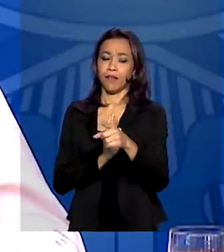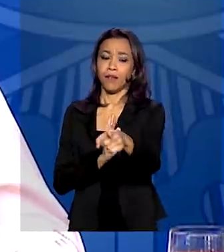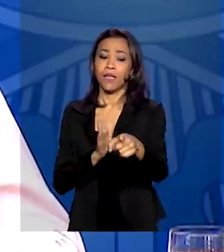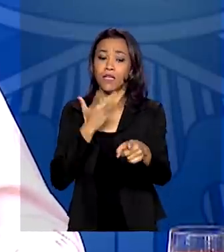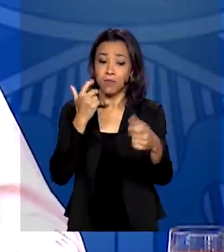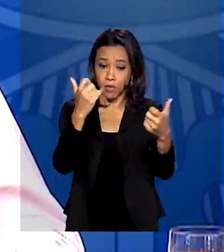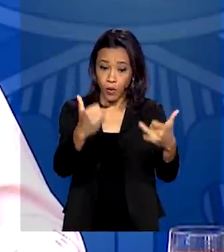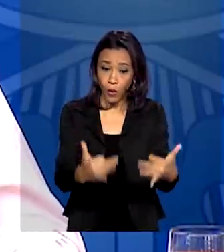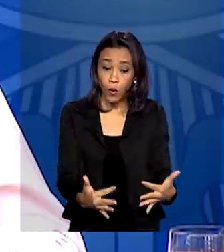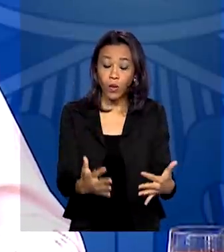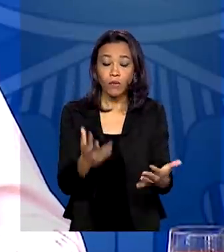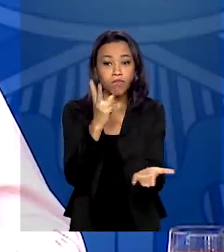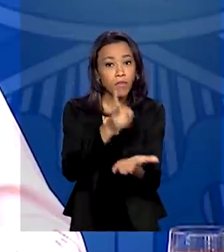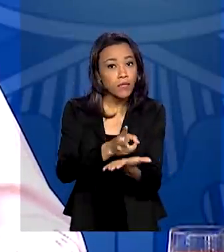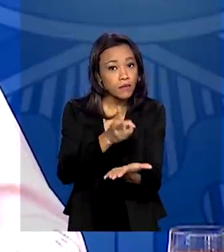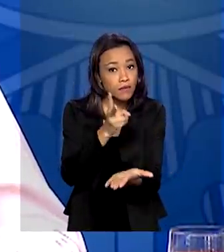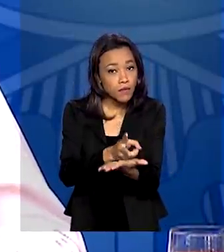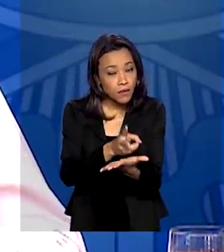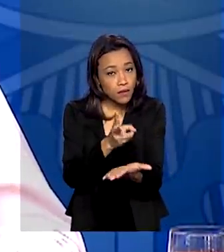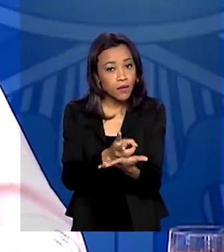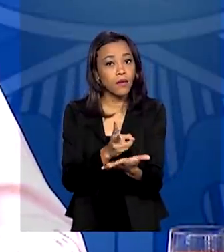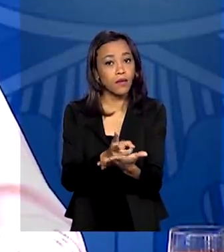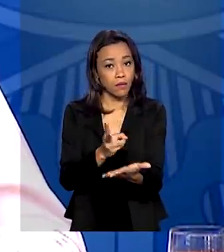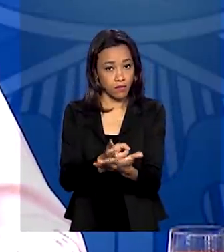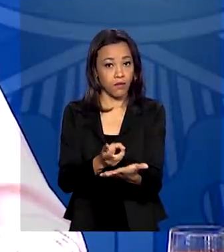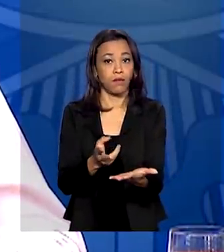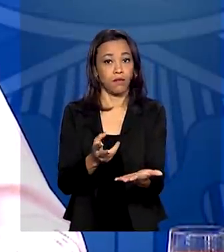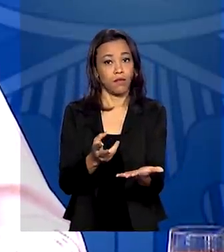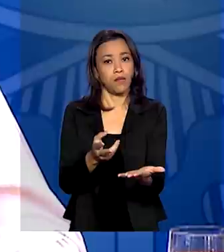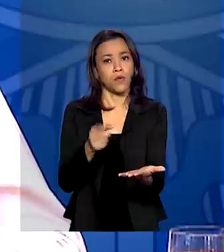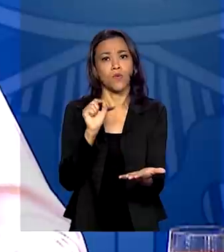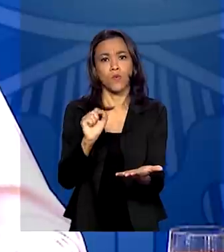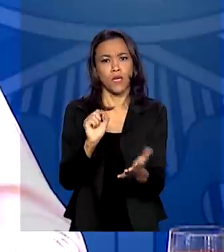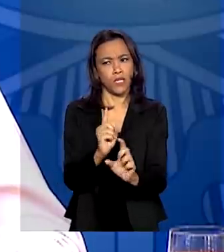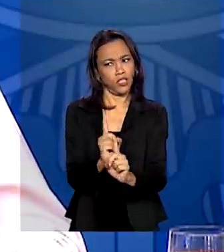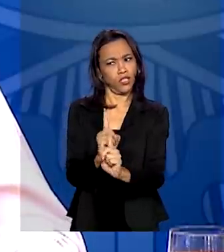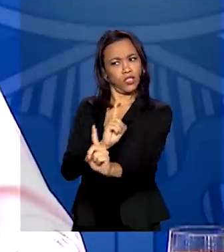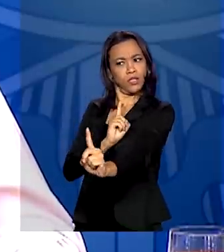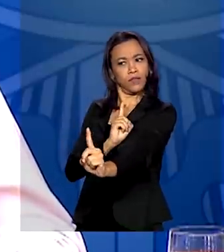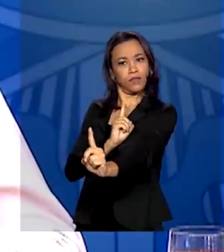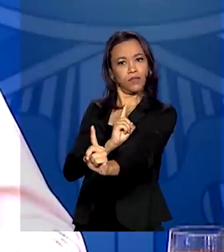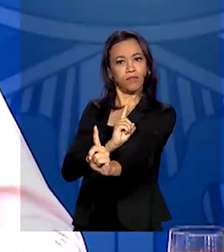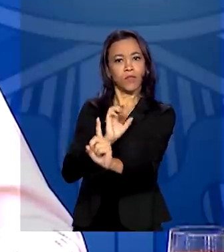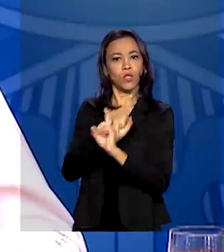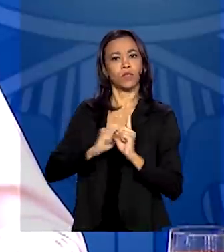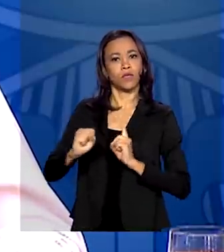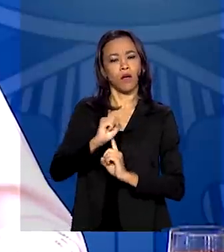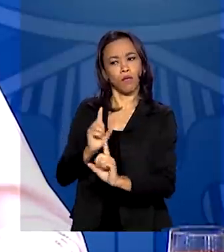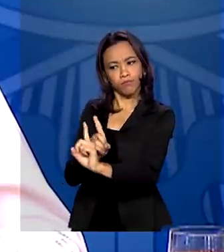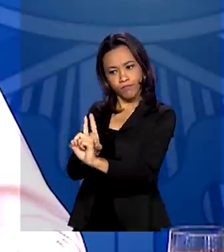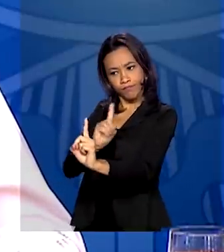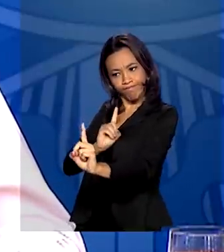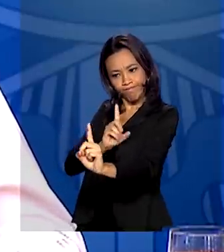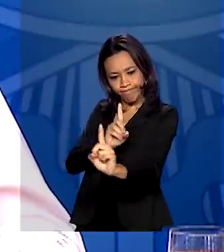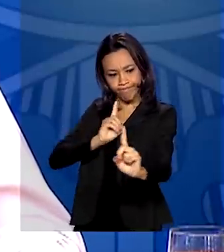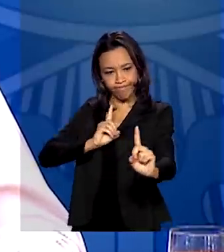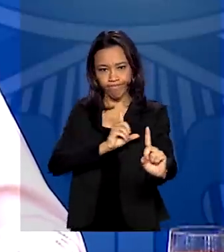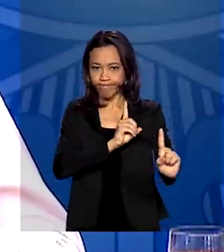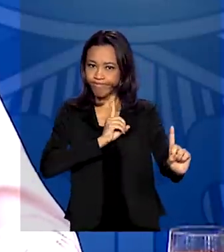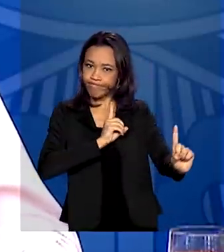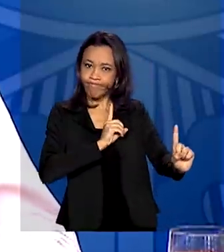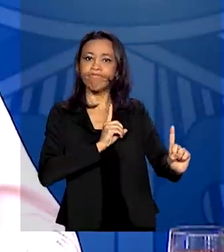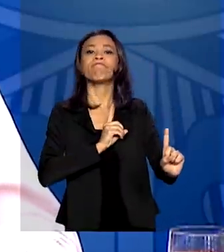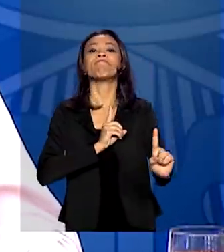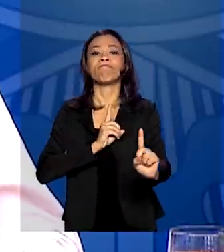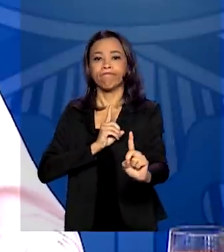manter o máximo grau de distanciamento social para que a gente